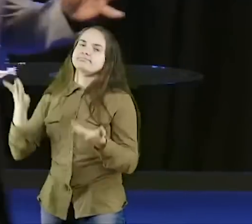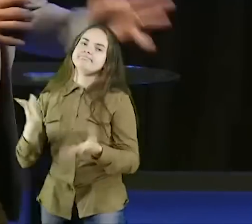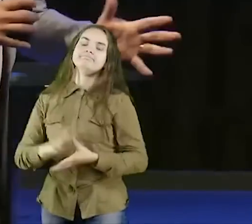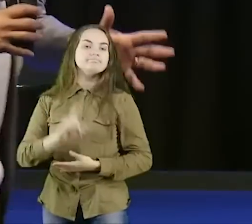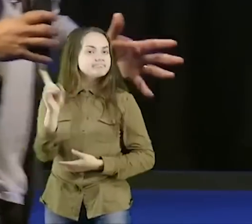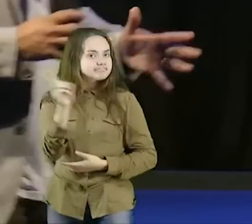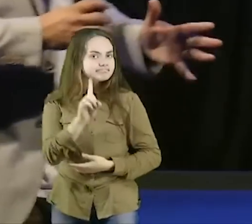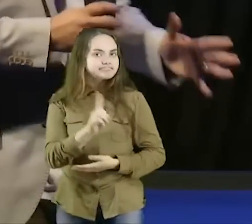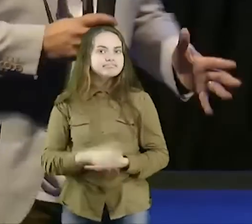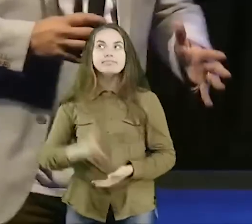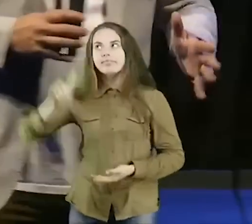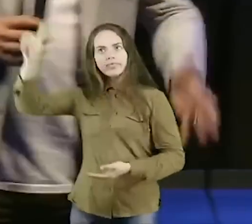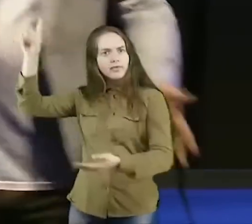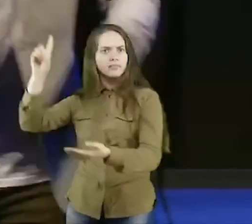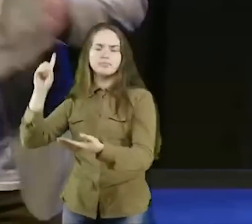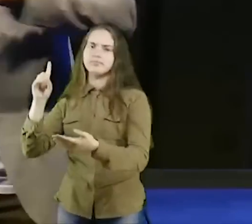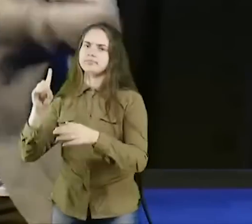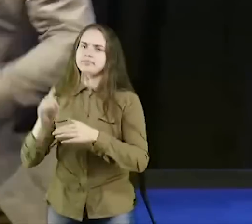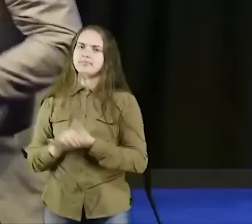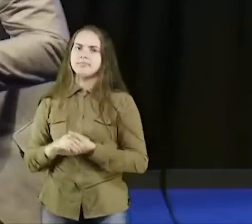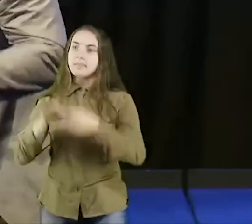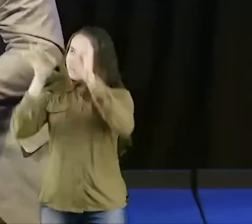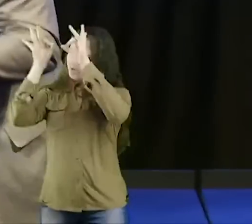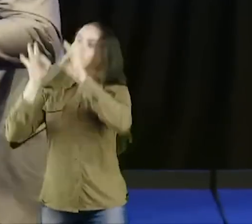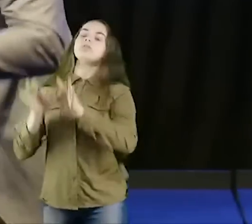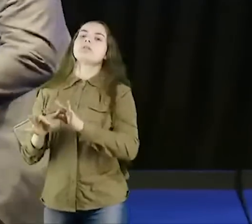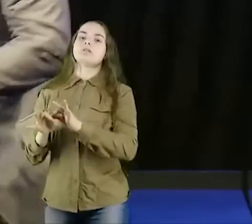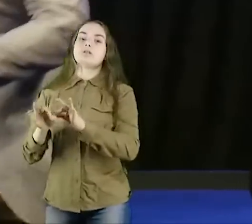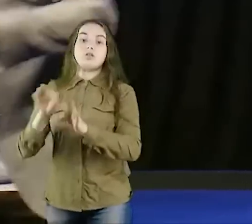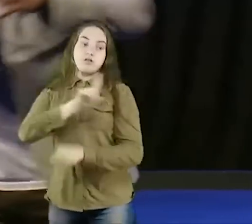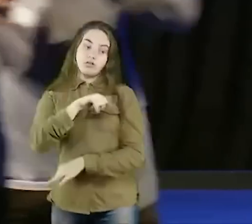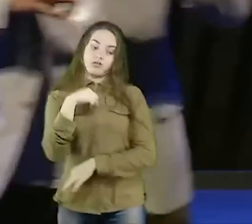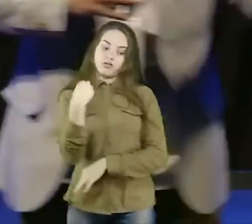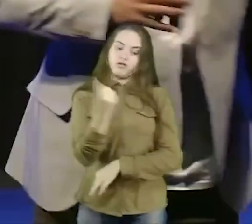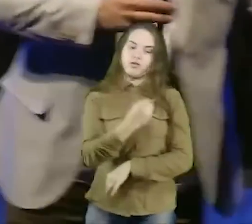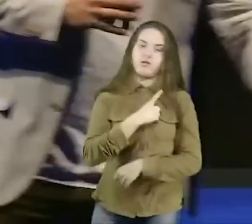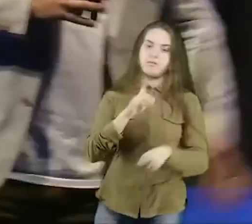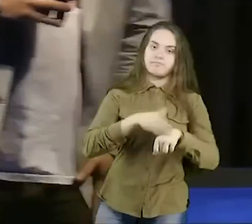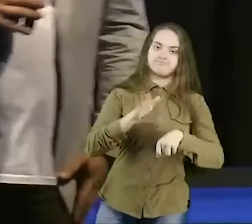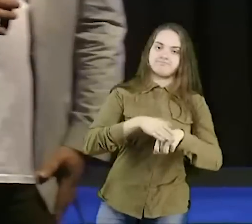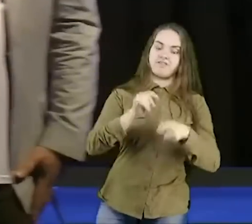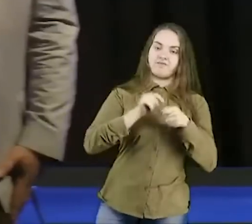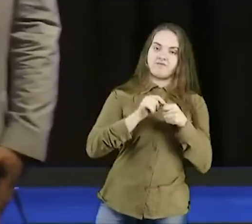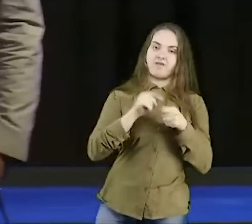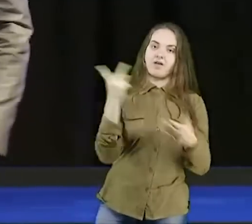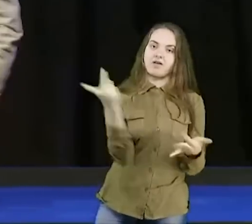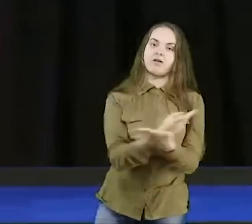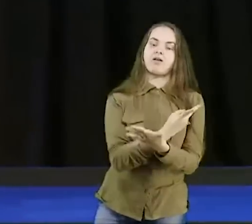não é que Deus, falhou, é que a gente, faz errado, e quer colher o bem,